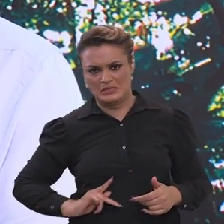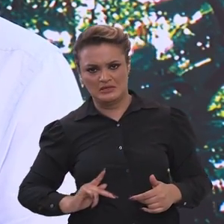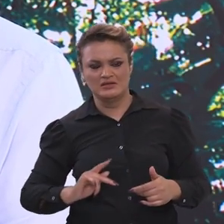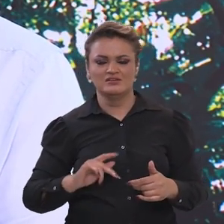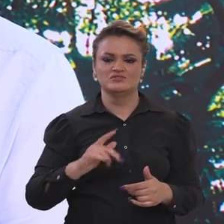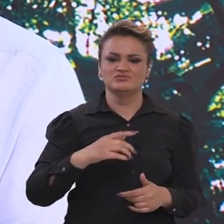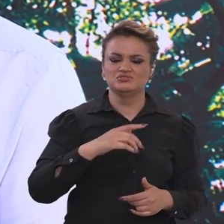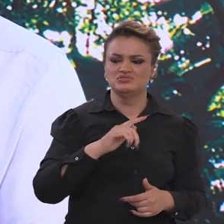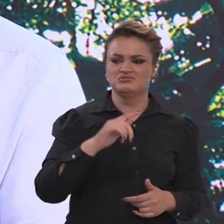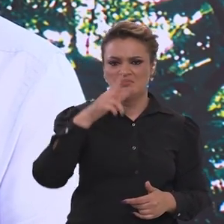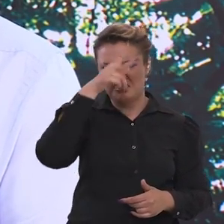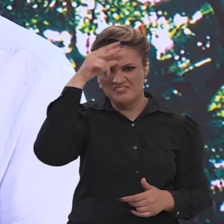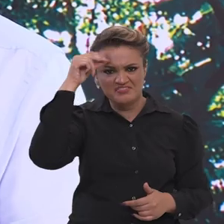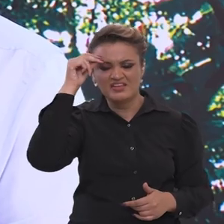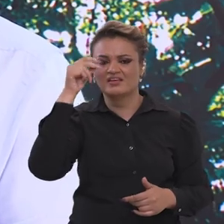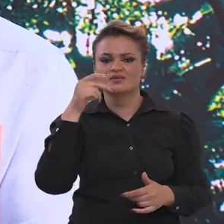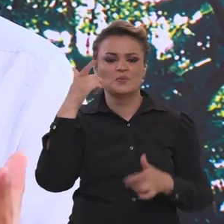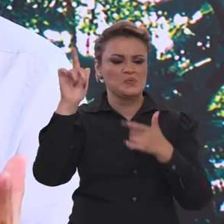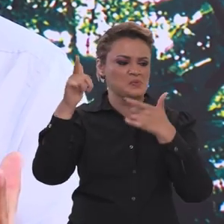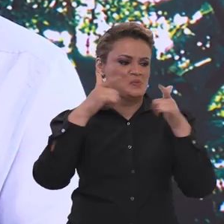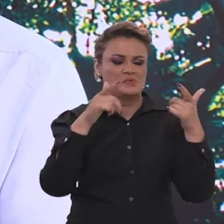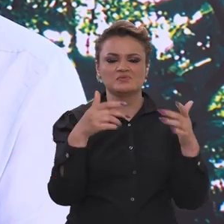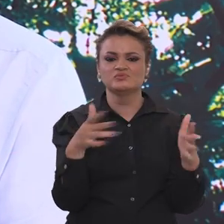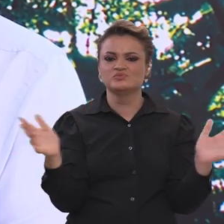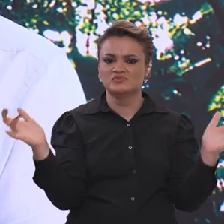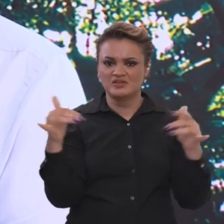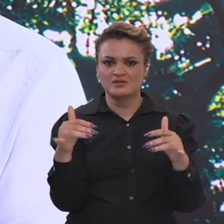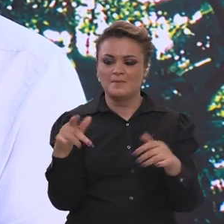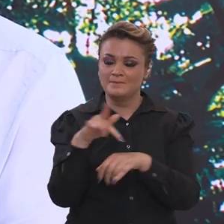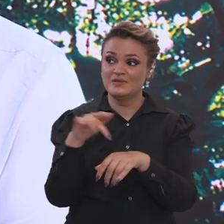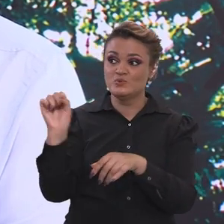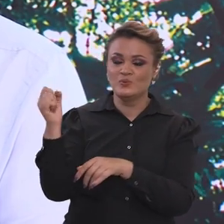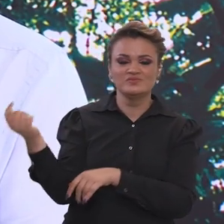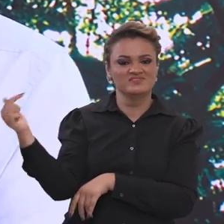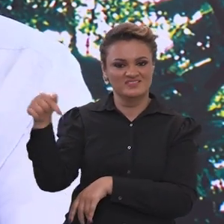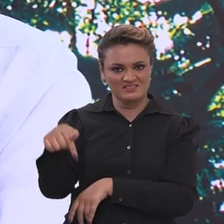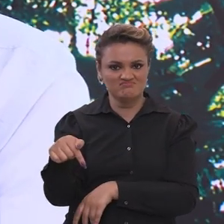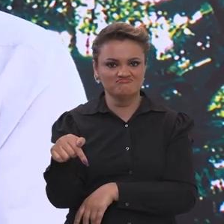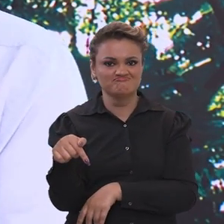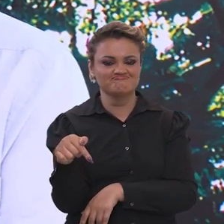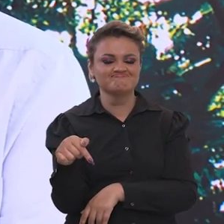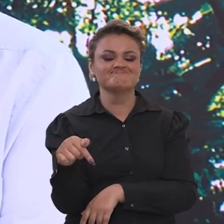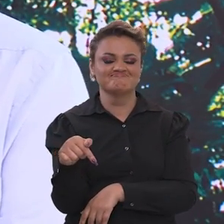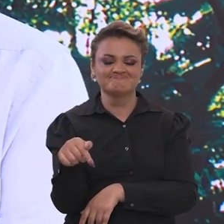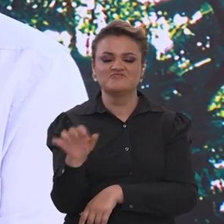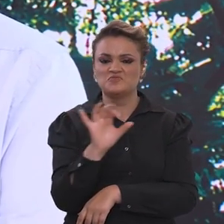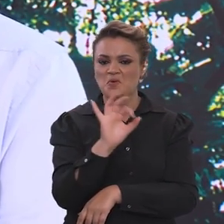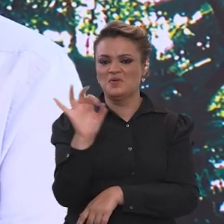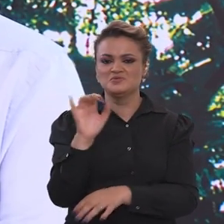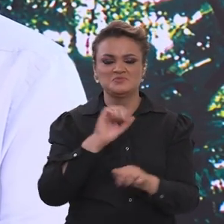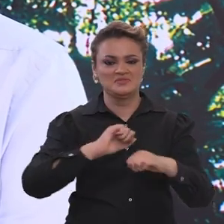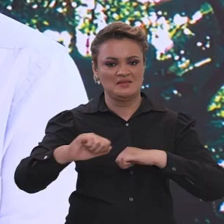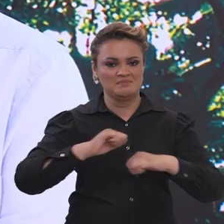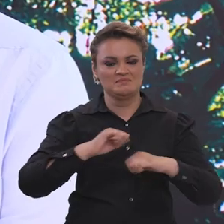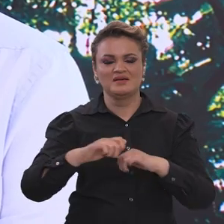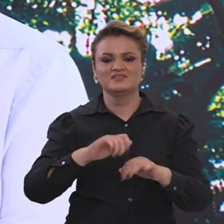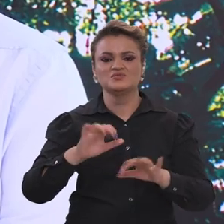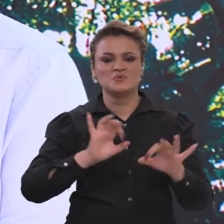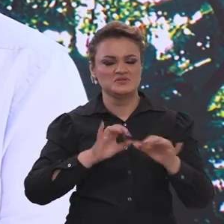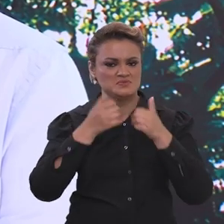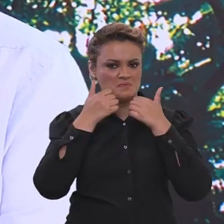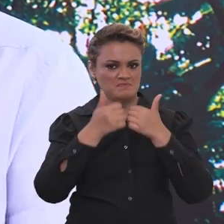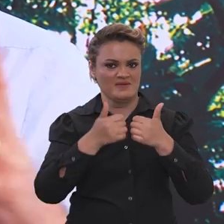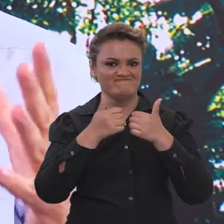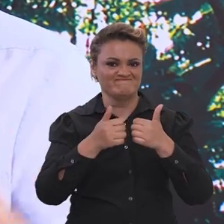seja eles chefes de estado e de governo ou os membros das organizações do povo dos oito países amazônicos que fizeram um